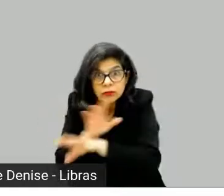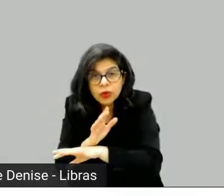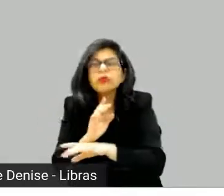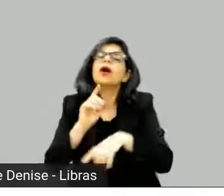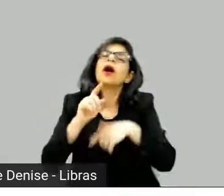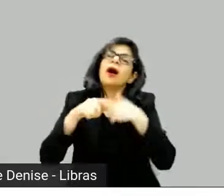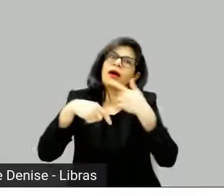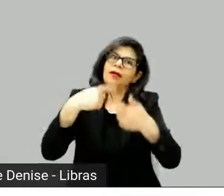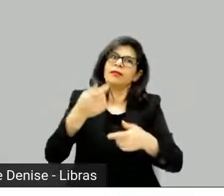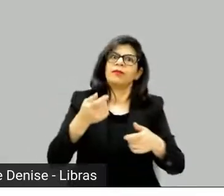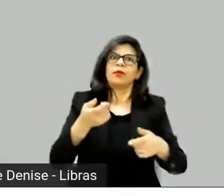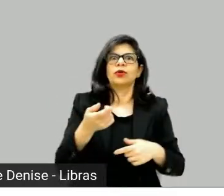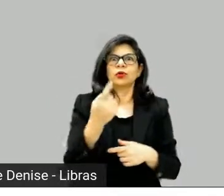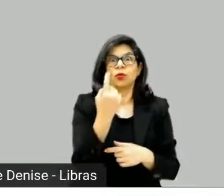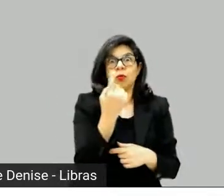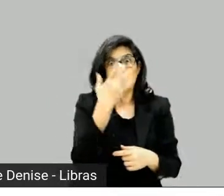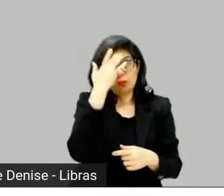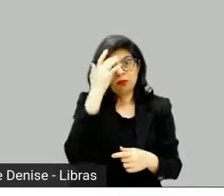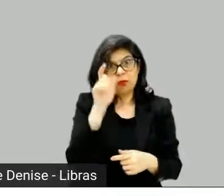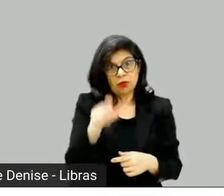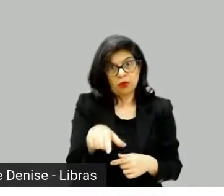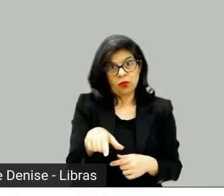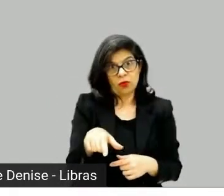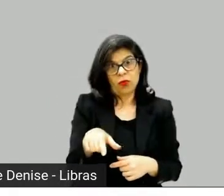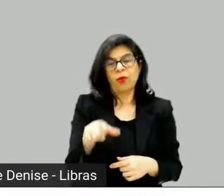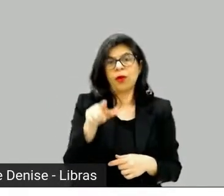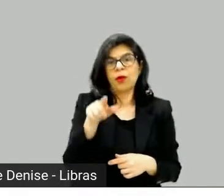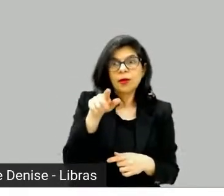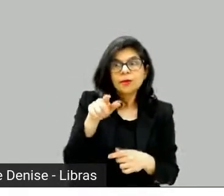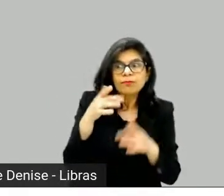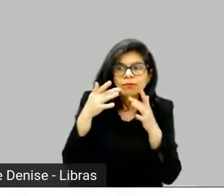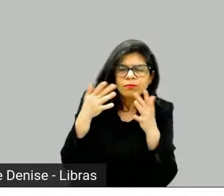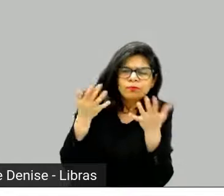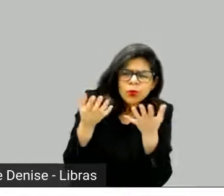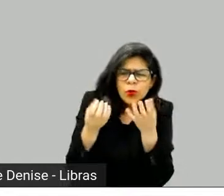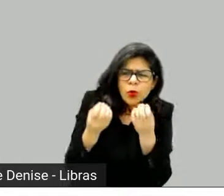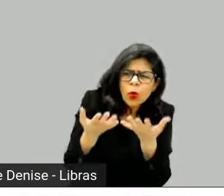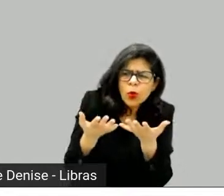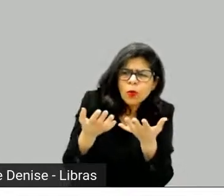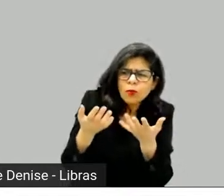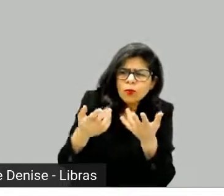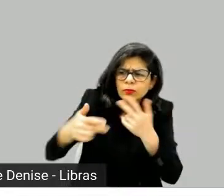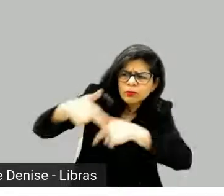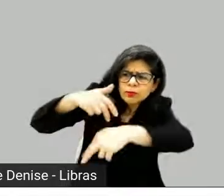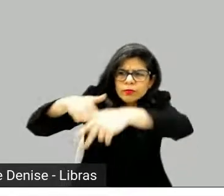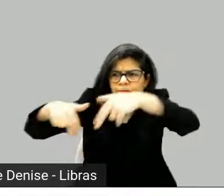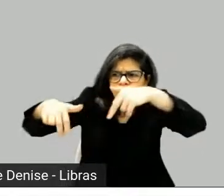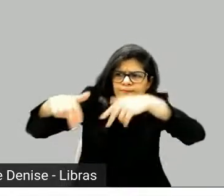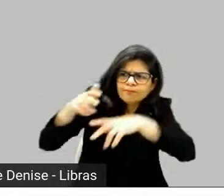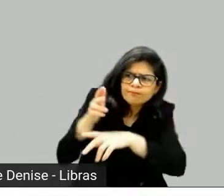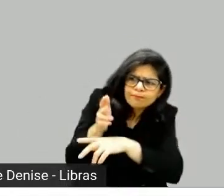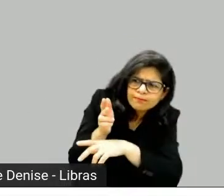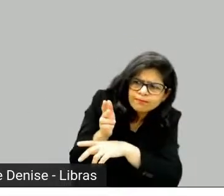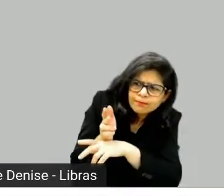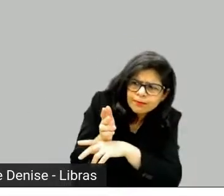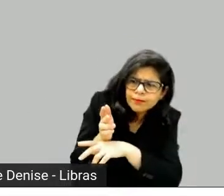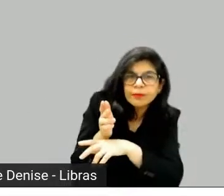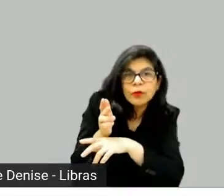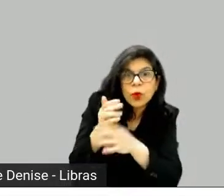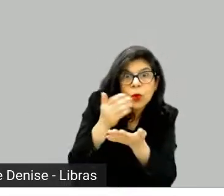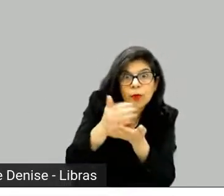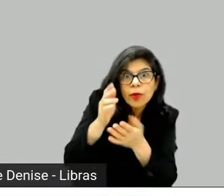importante, porque eu senti que as pessoas não estavam entendendo, e aí eu falei, não, alguém viu